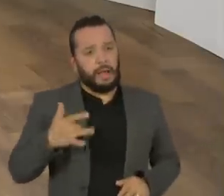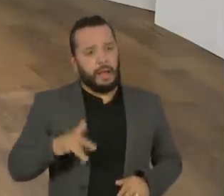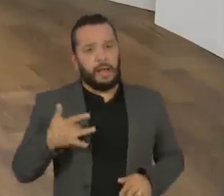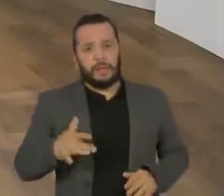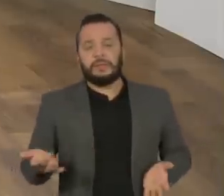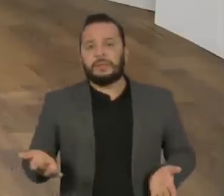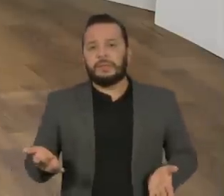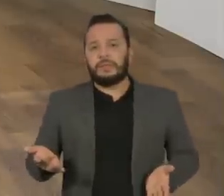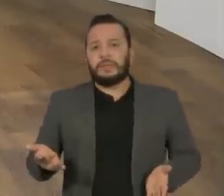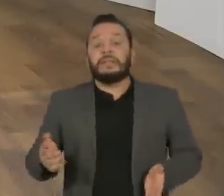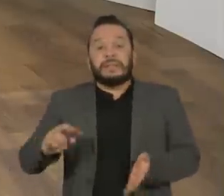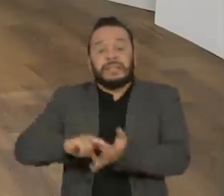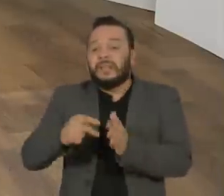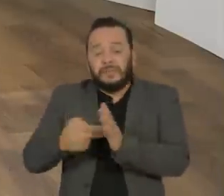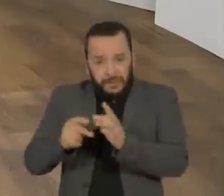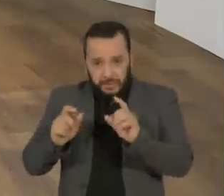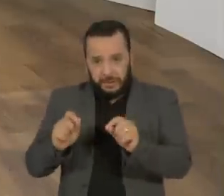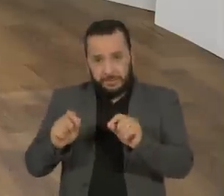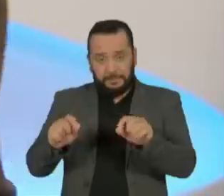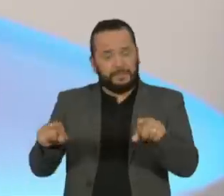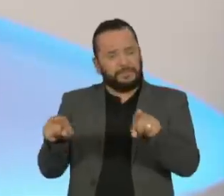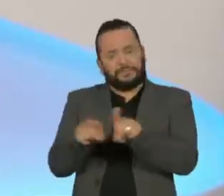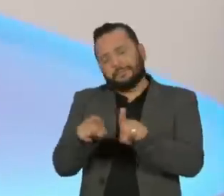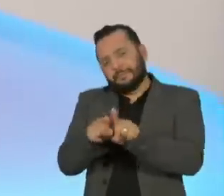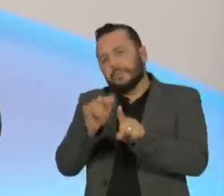realmente... E quando eu vejo, por exemplo,